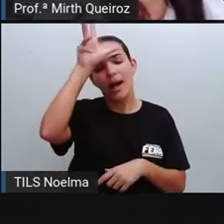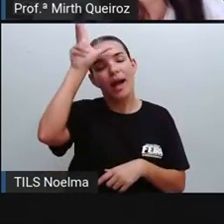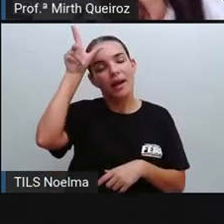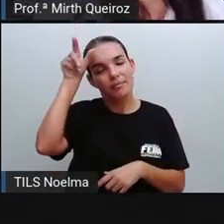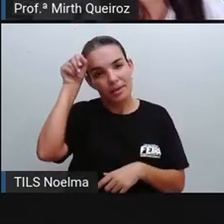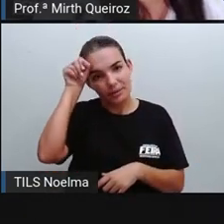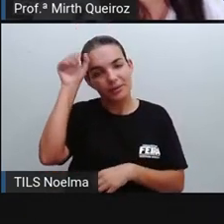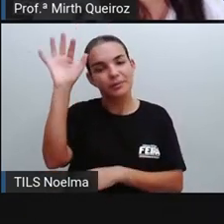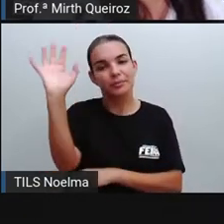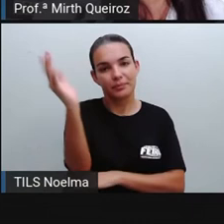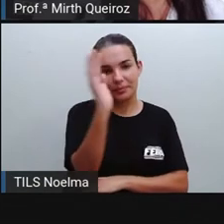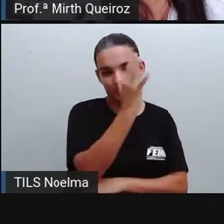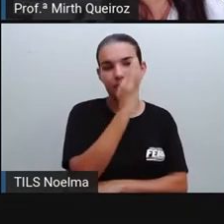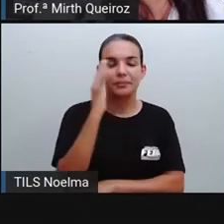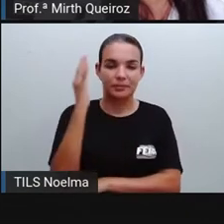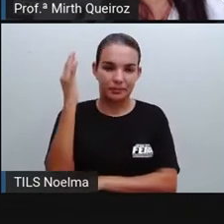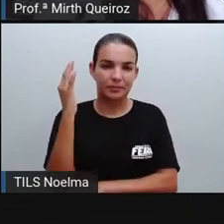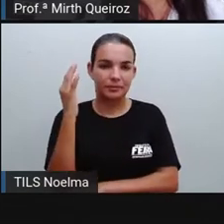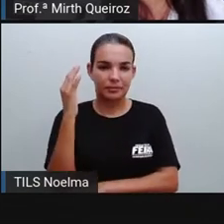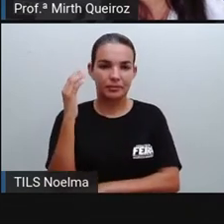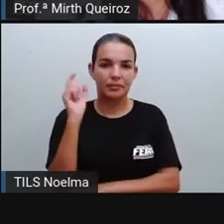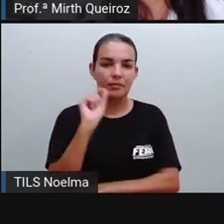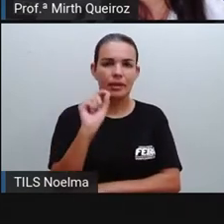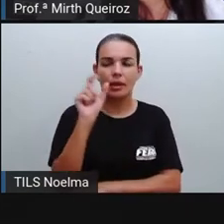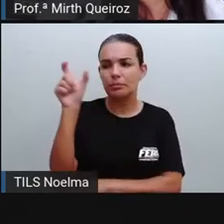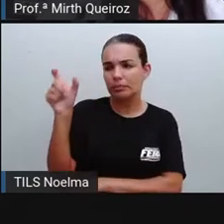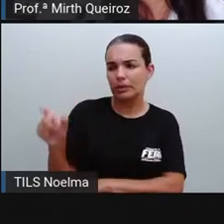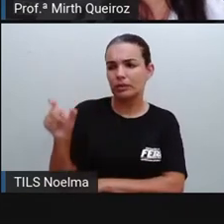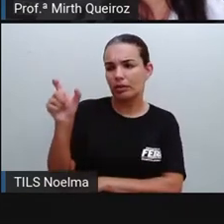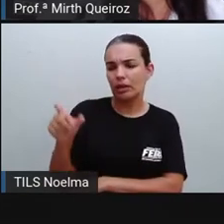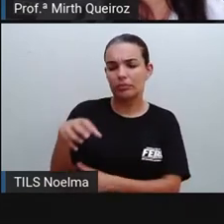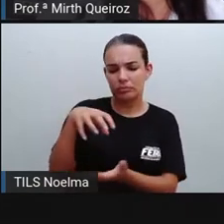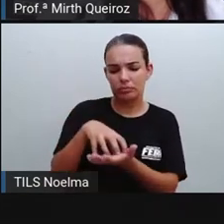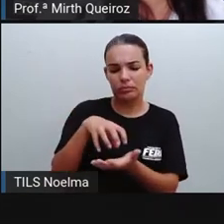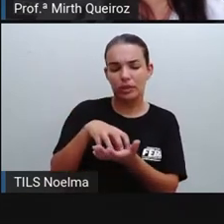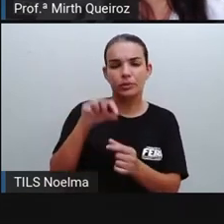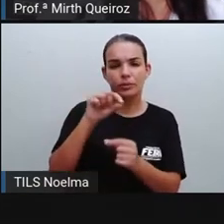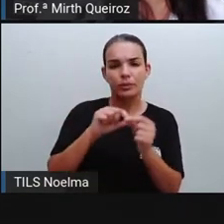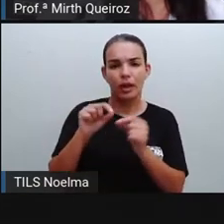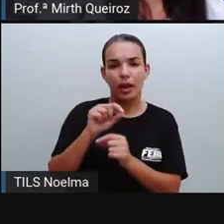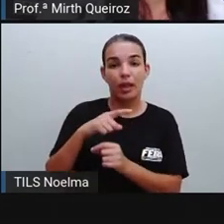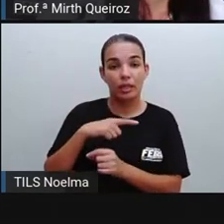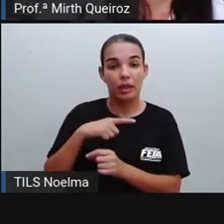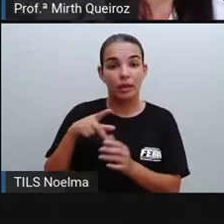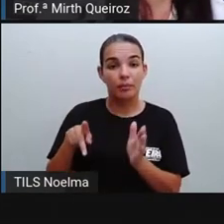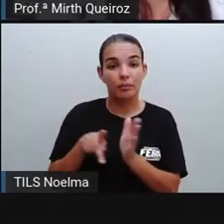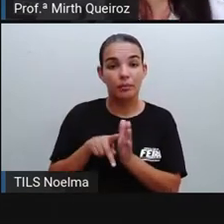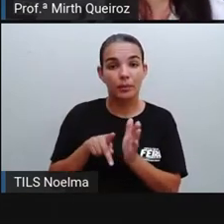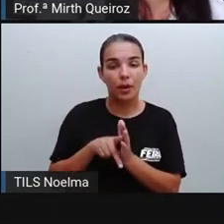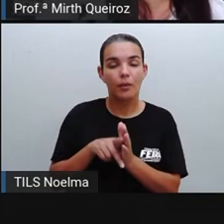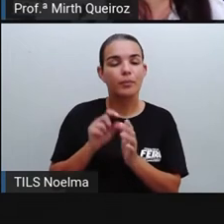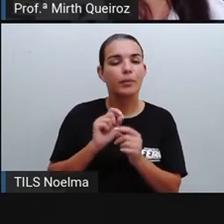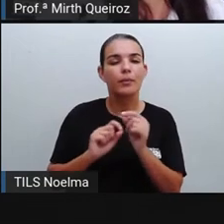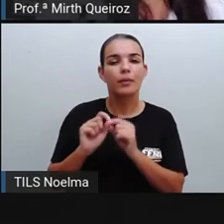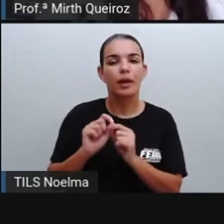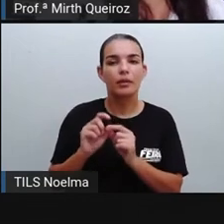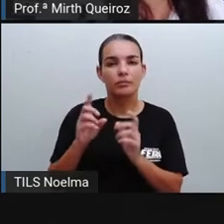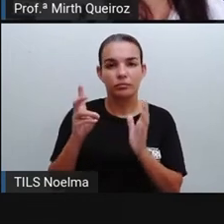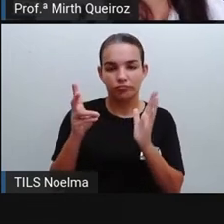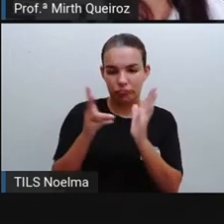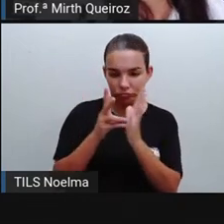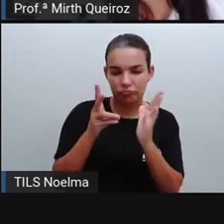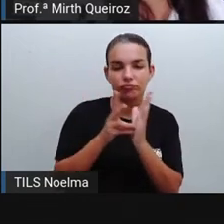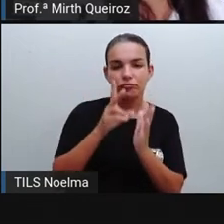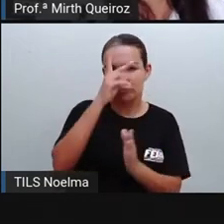amazônica, onde os personagens centrais dessa história são os povos